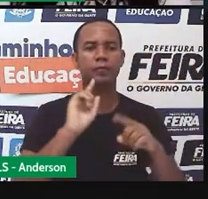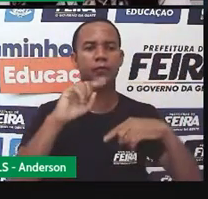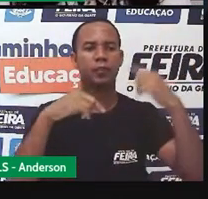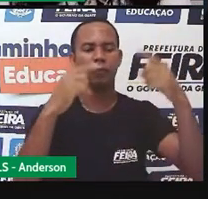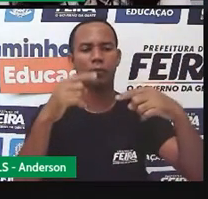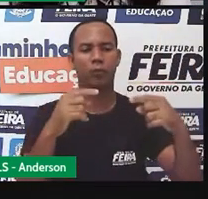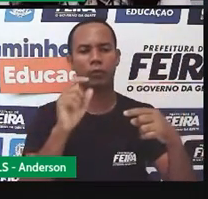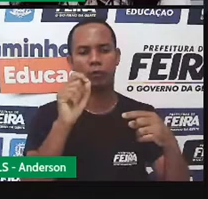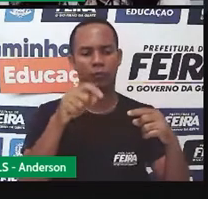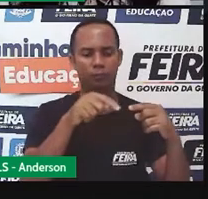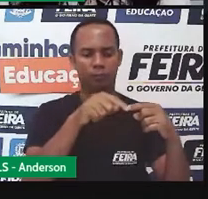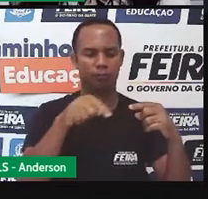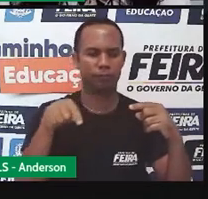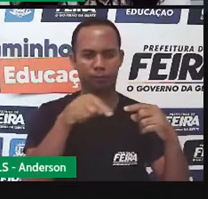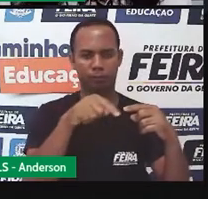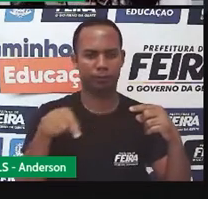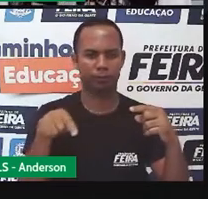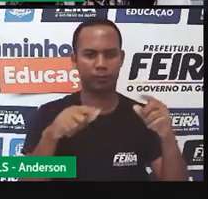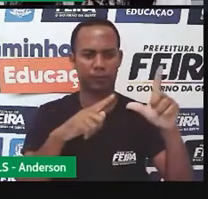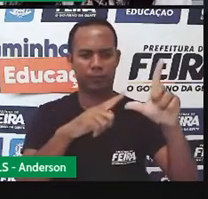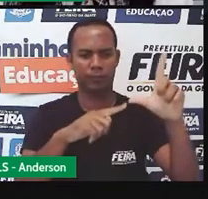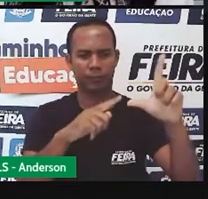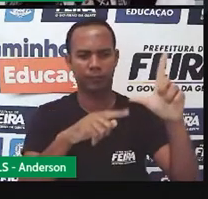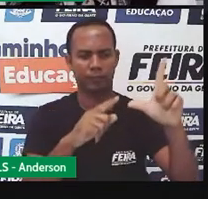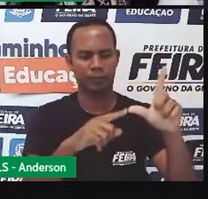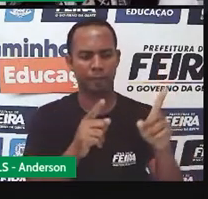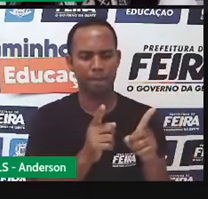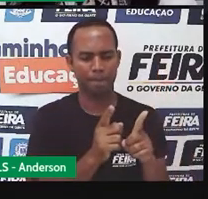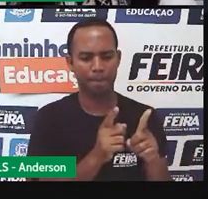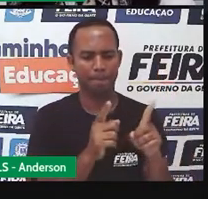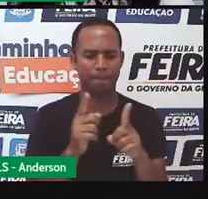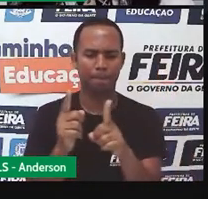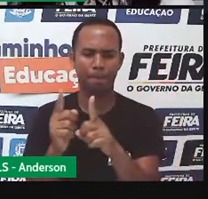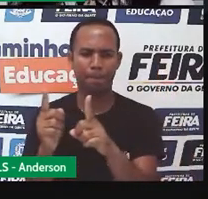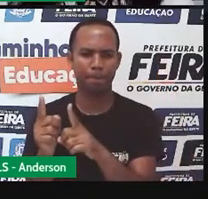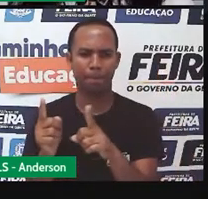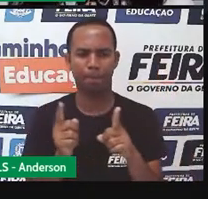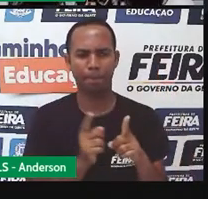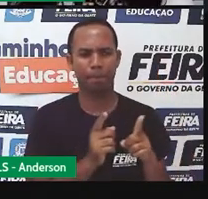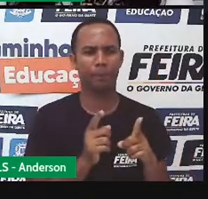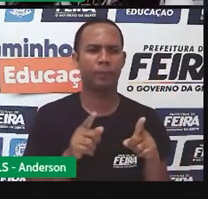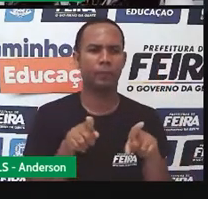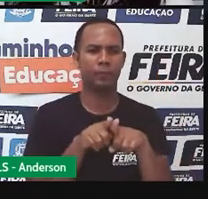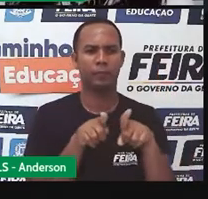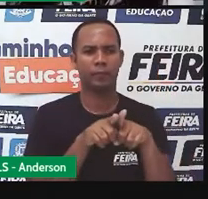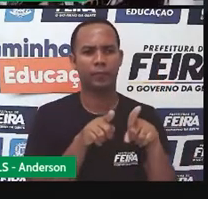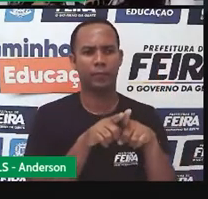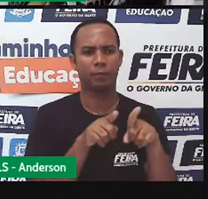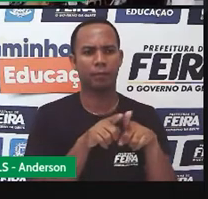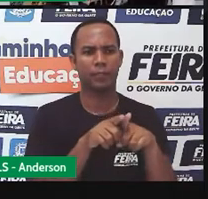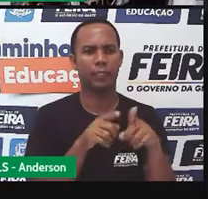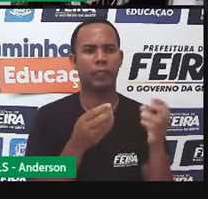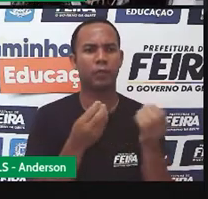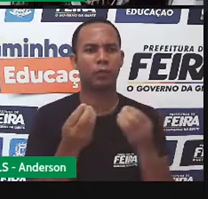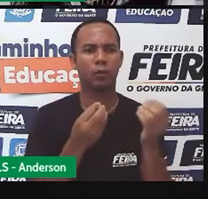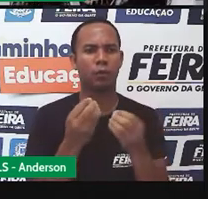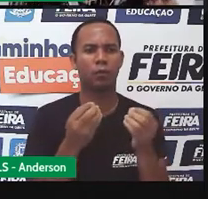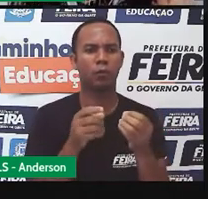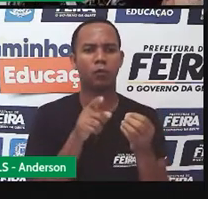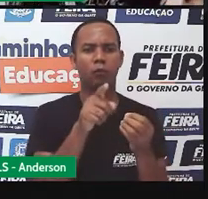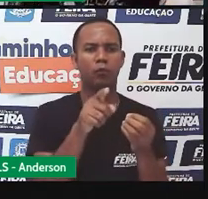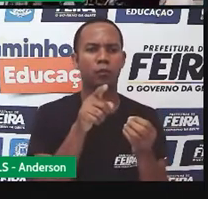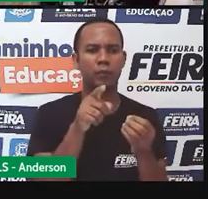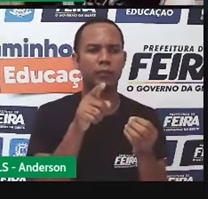abaixo, com letras menores, um texto um pouco maior, colocando você